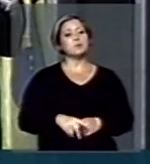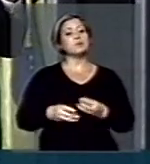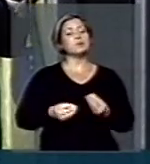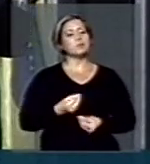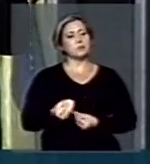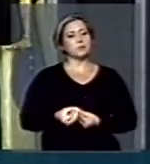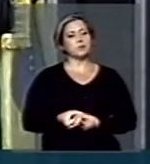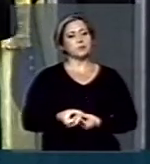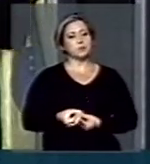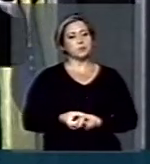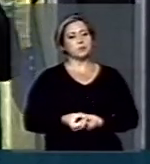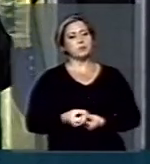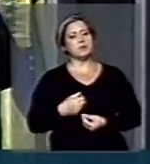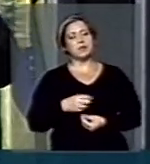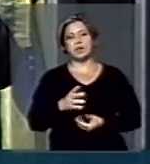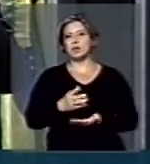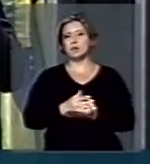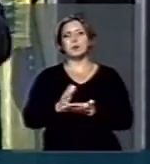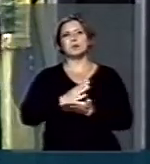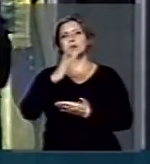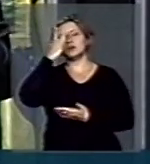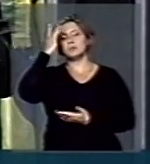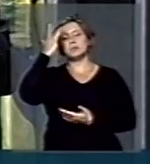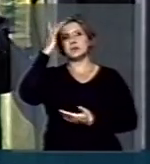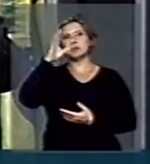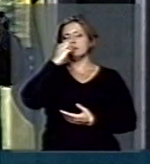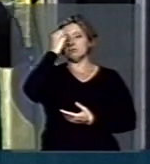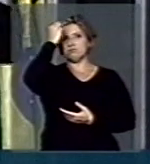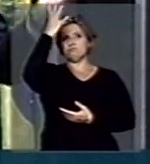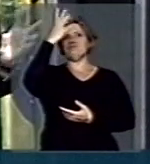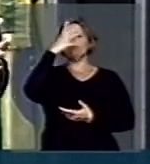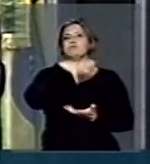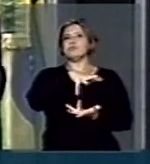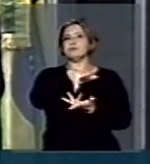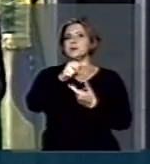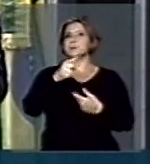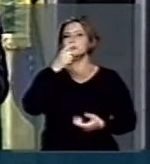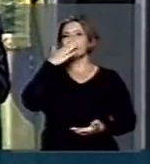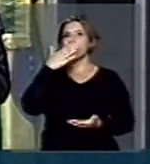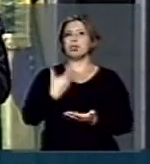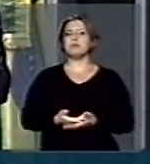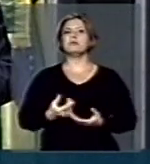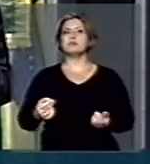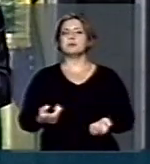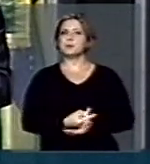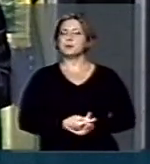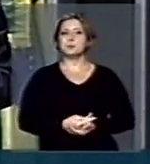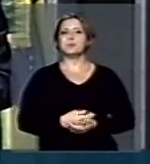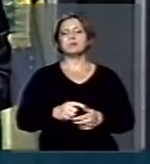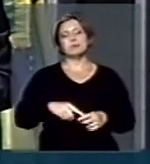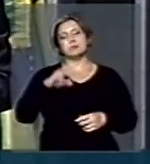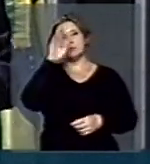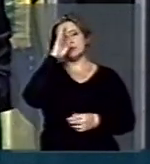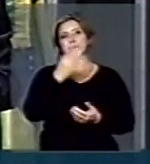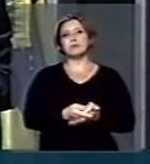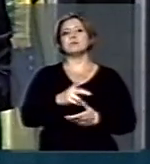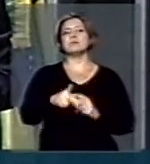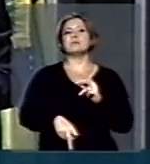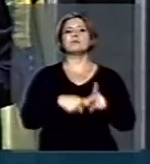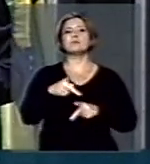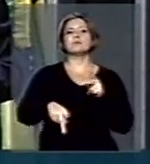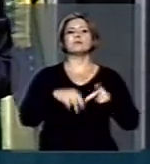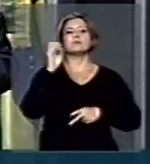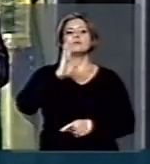que deixa qualquer cidadão do mundo estarrecido. E eu creio que o povo brasileiro também.